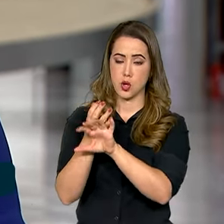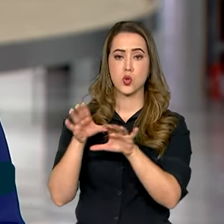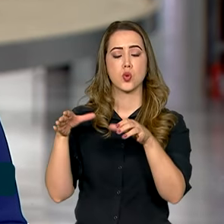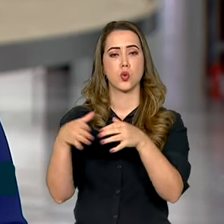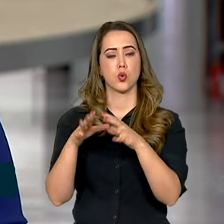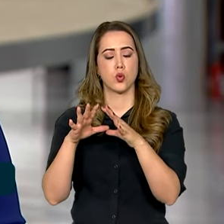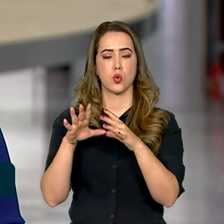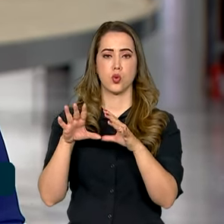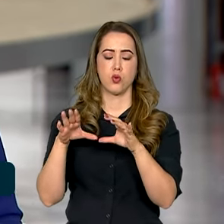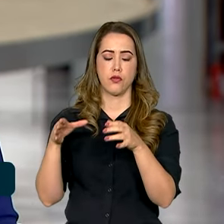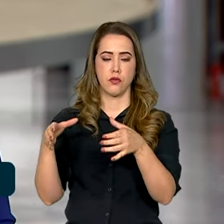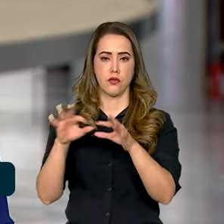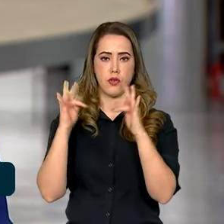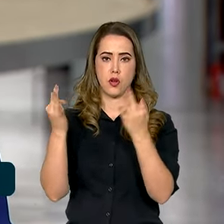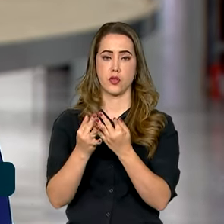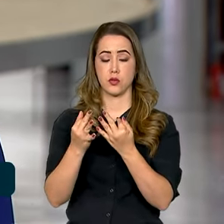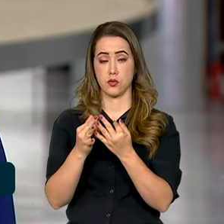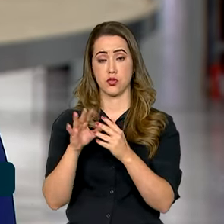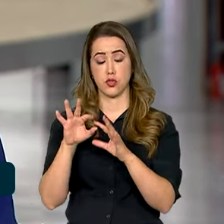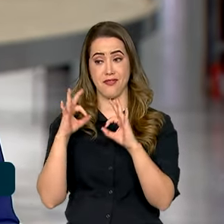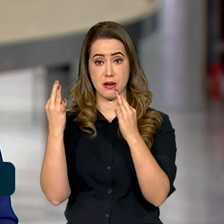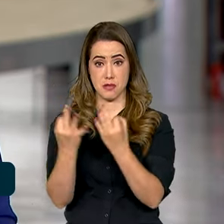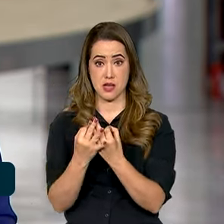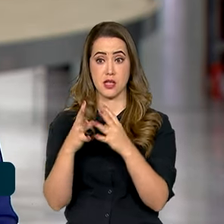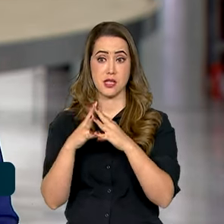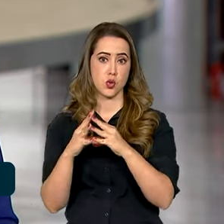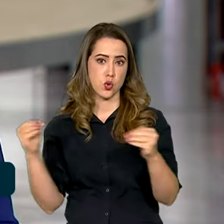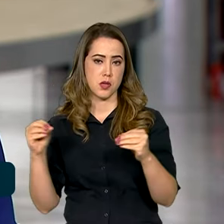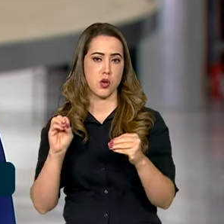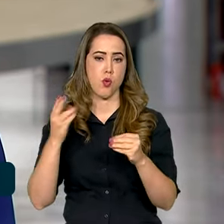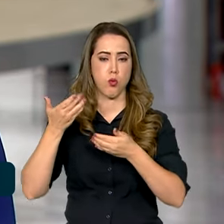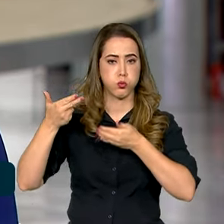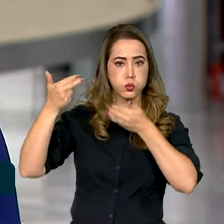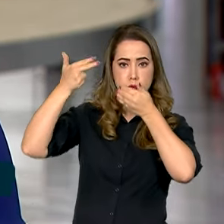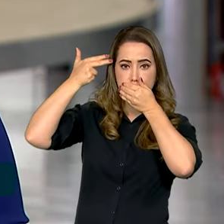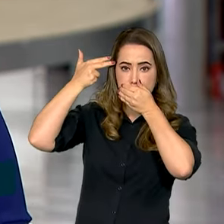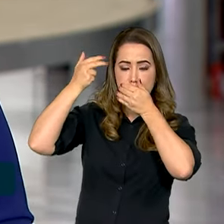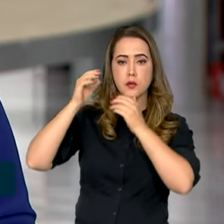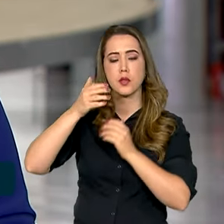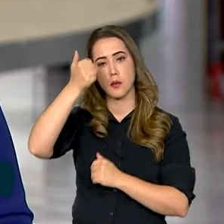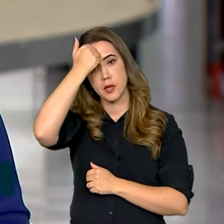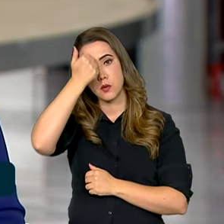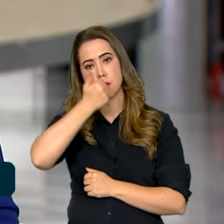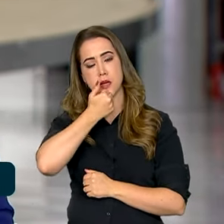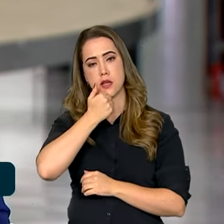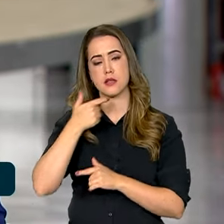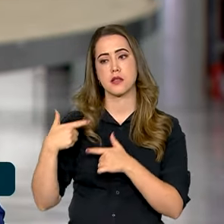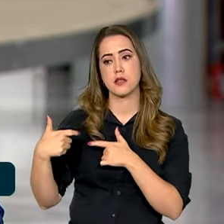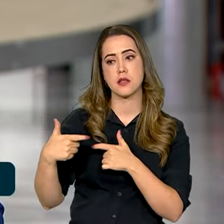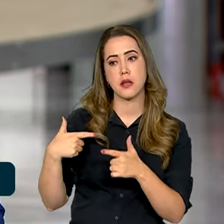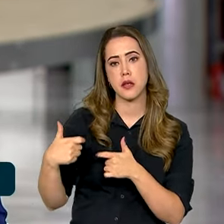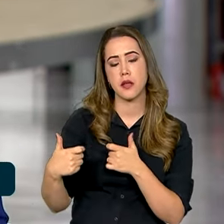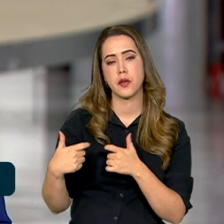Familiares de pessoas que desapareceram ou foram capturadas como reféns pelo Hamas nesse conflito com Israel.